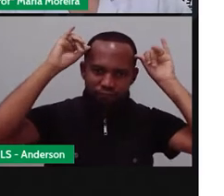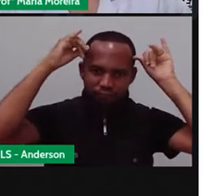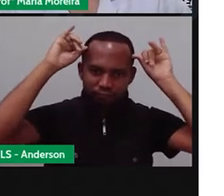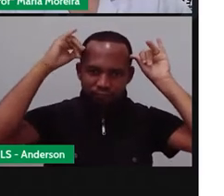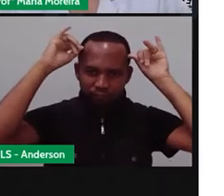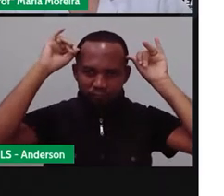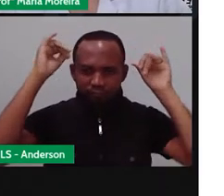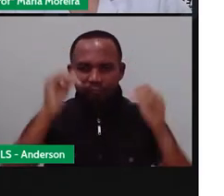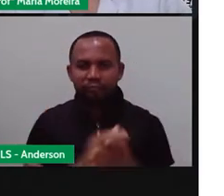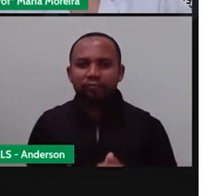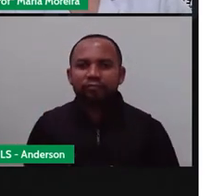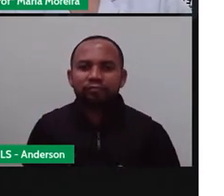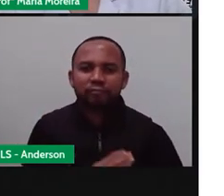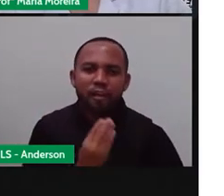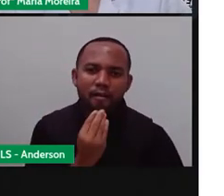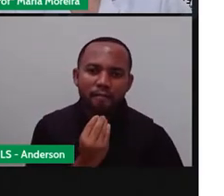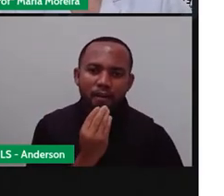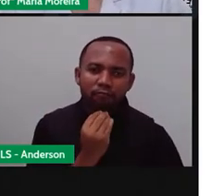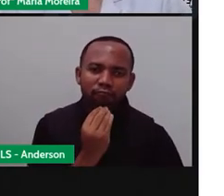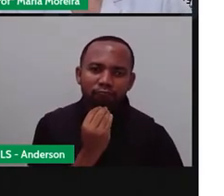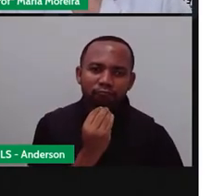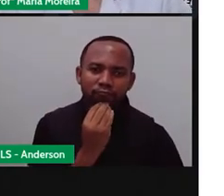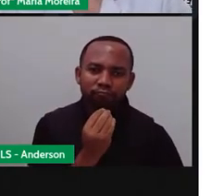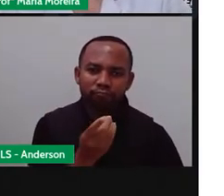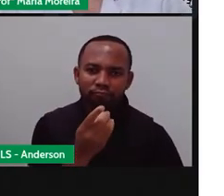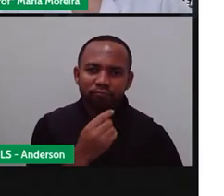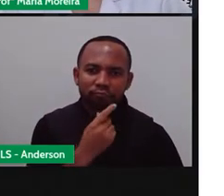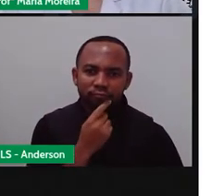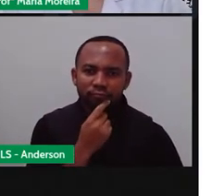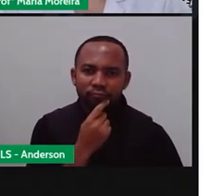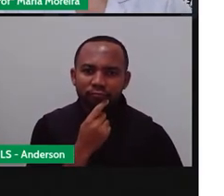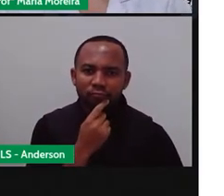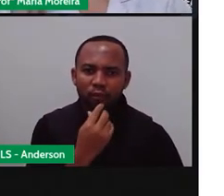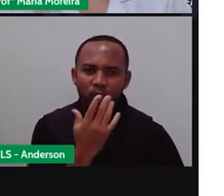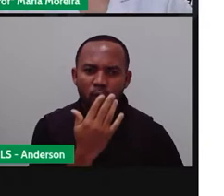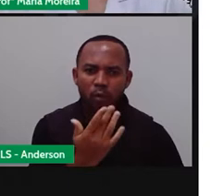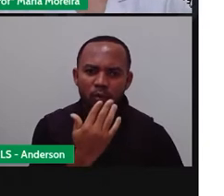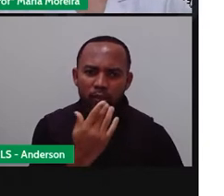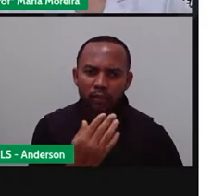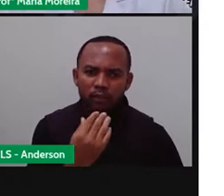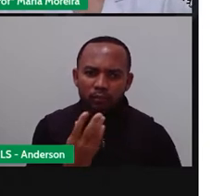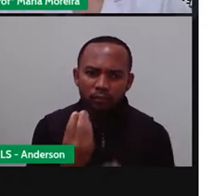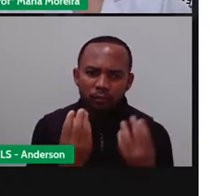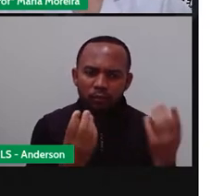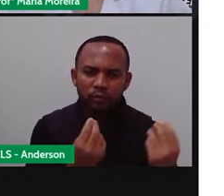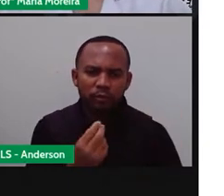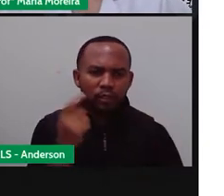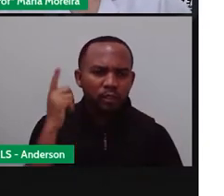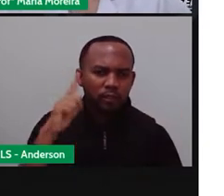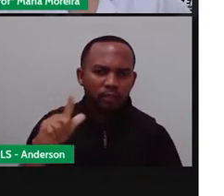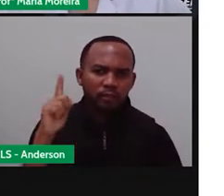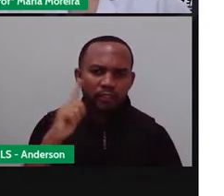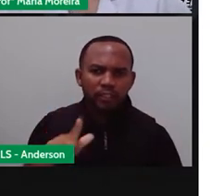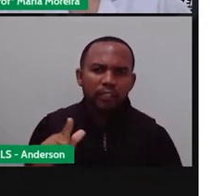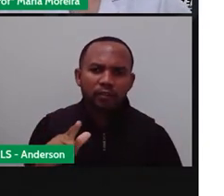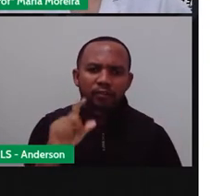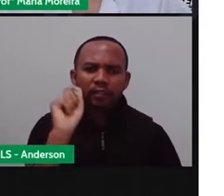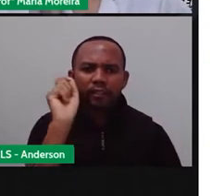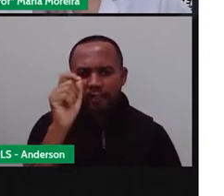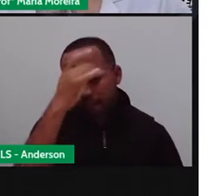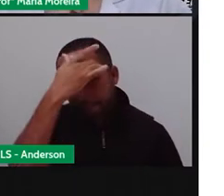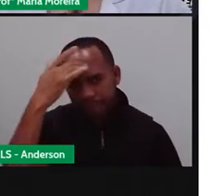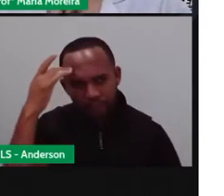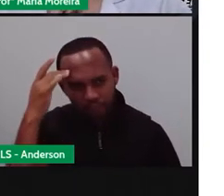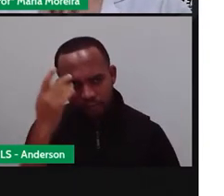aqui é um chifre. Um touro. Pois é. Todos muito coloridos. Já conseguiram descobrir de quem são essas obras de arte?